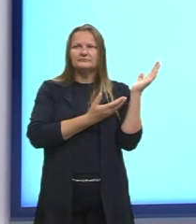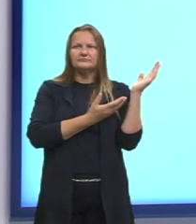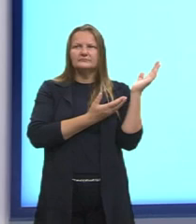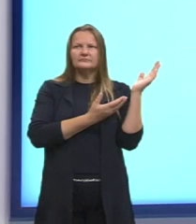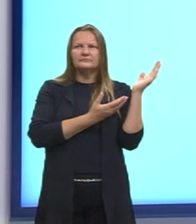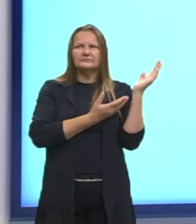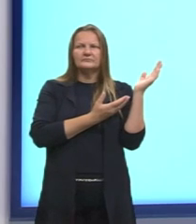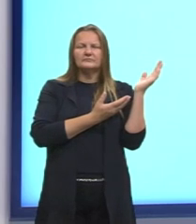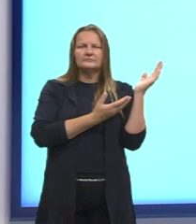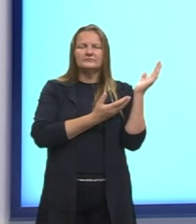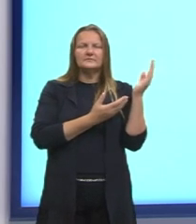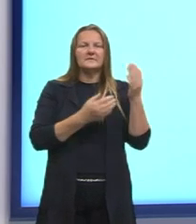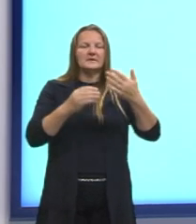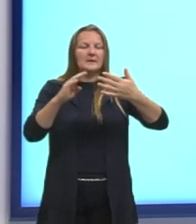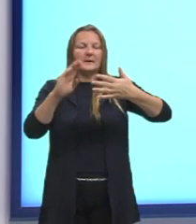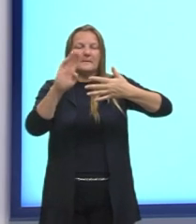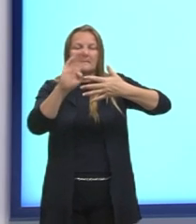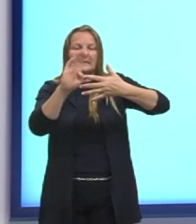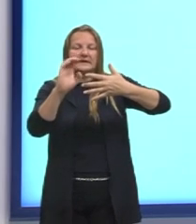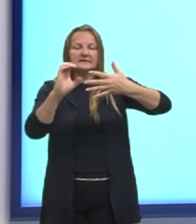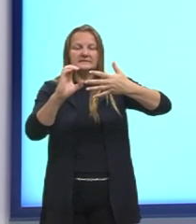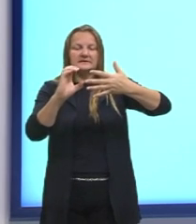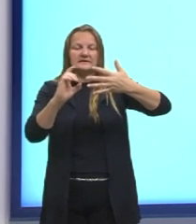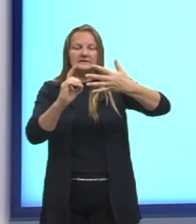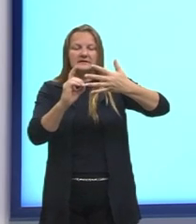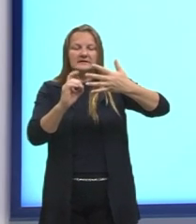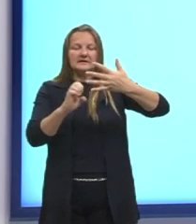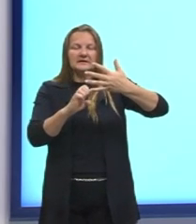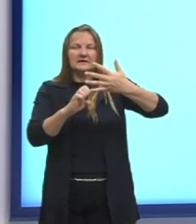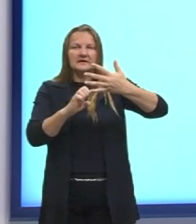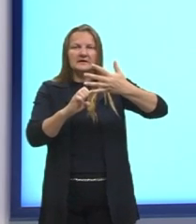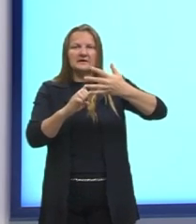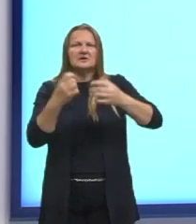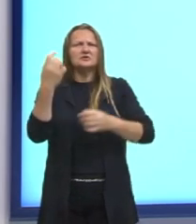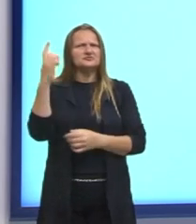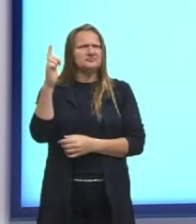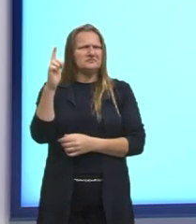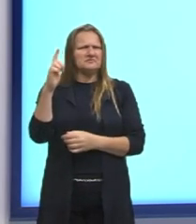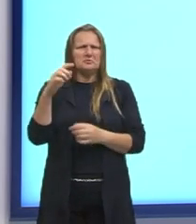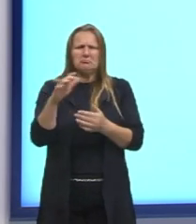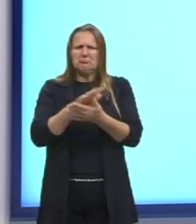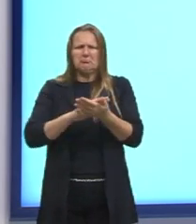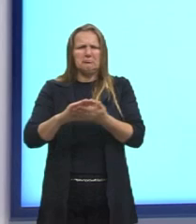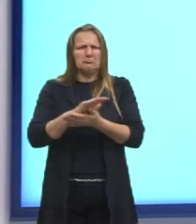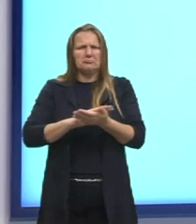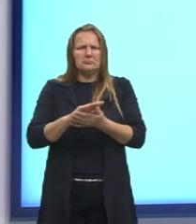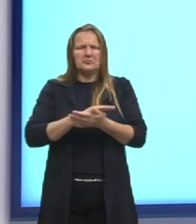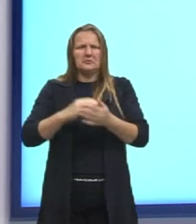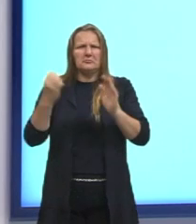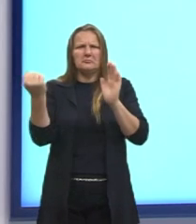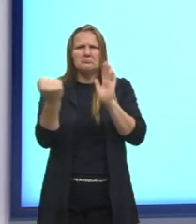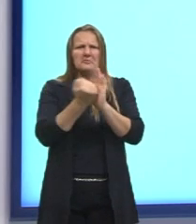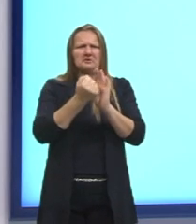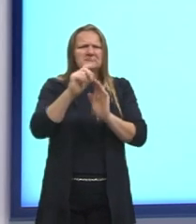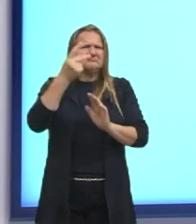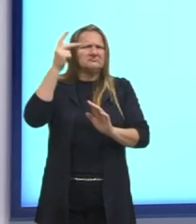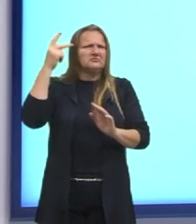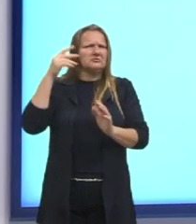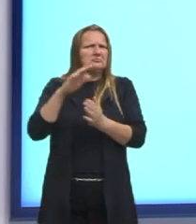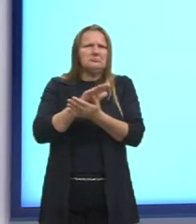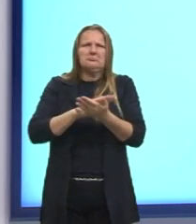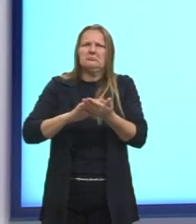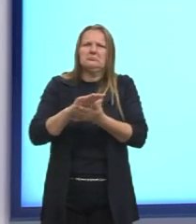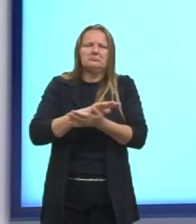B, a letra C e as outras, o legado de origem geográfica não apresenta nenhum aumento no texto. O impacto da natureza histórica também não é